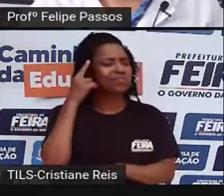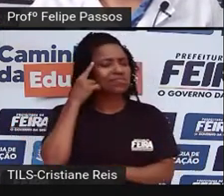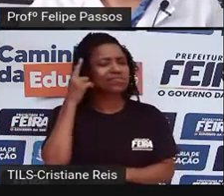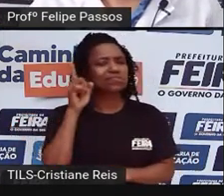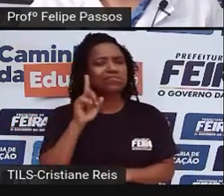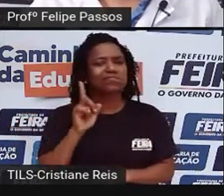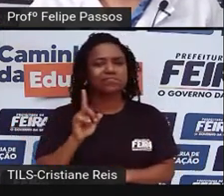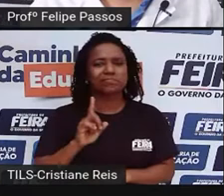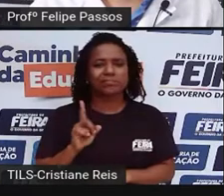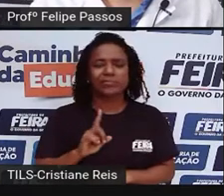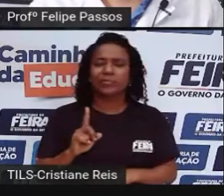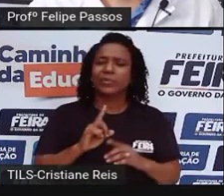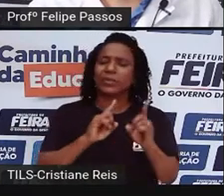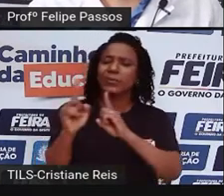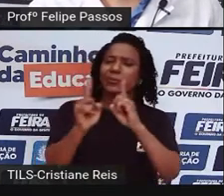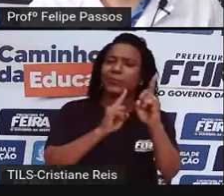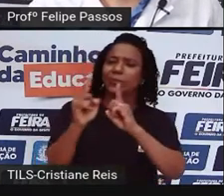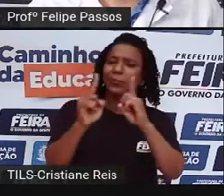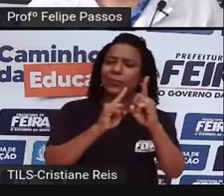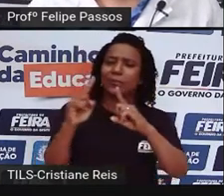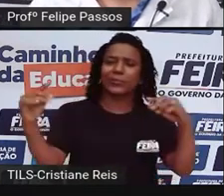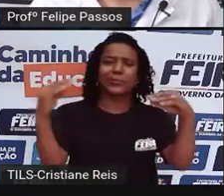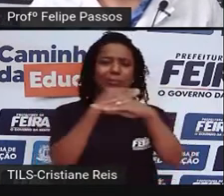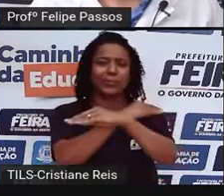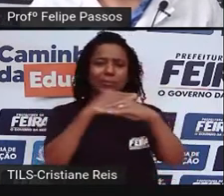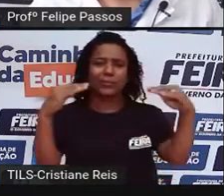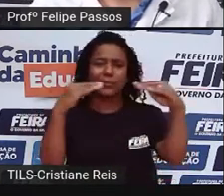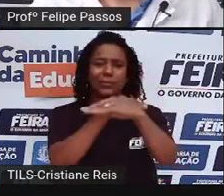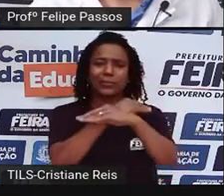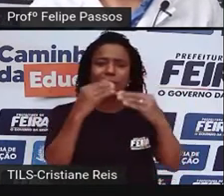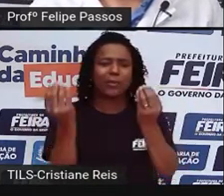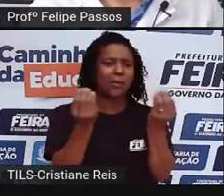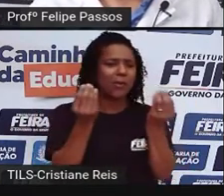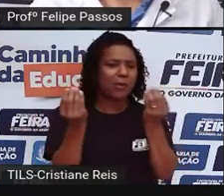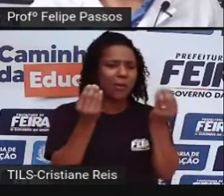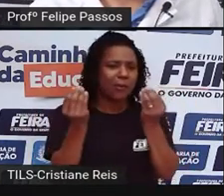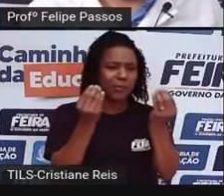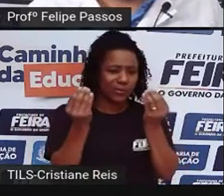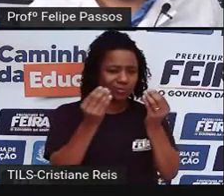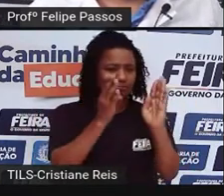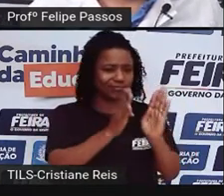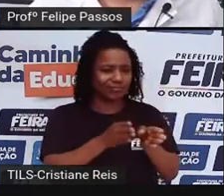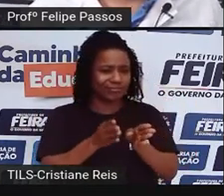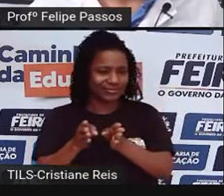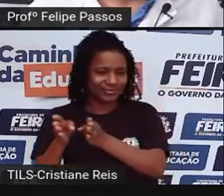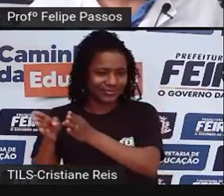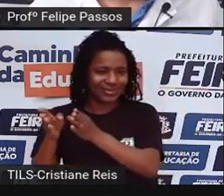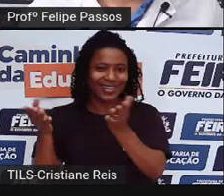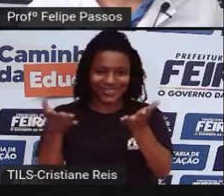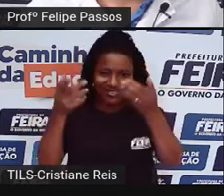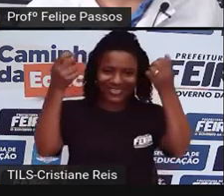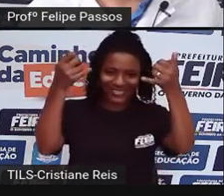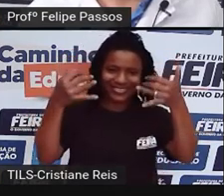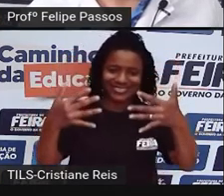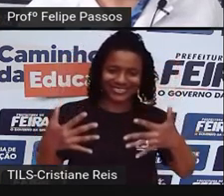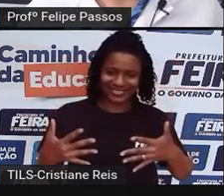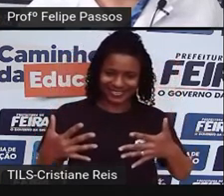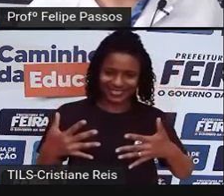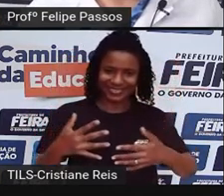acontece o trânsito, o que é que rege o trânsito? Bora conversar um pouquinho sobre isso? Então,